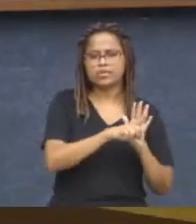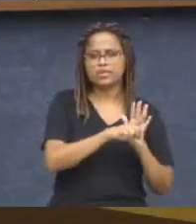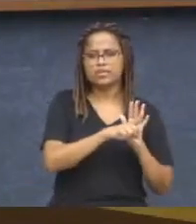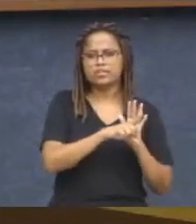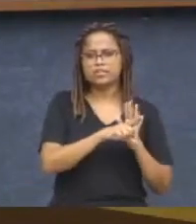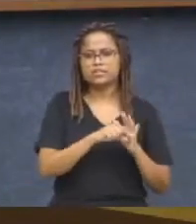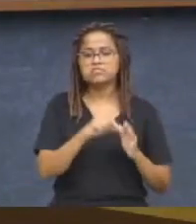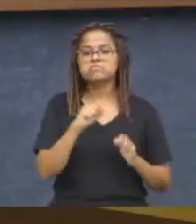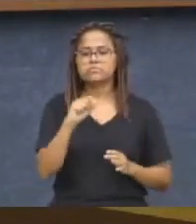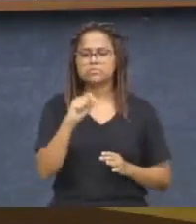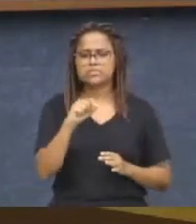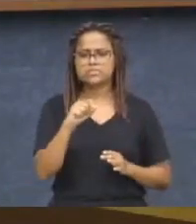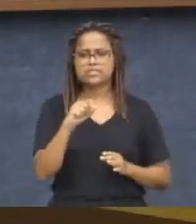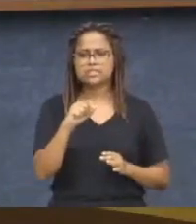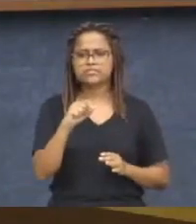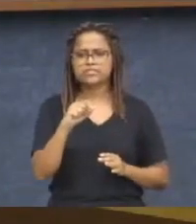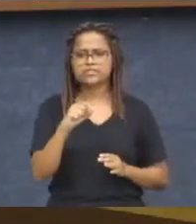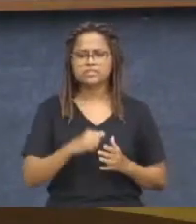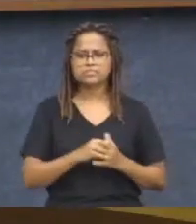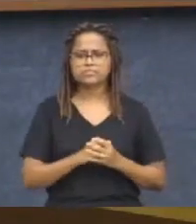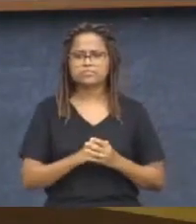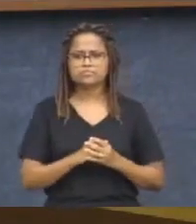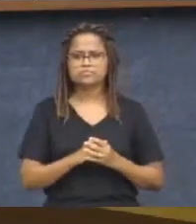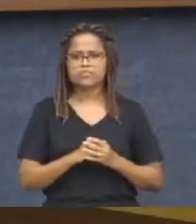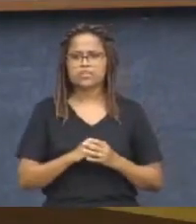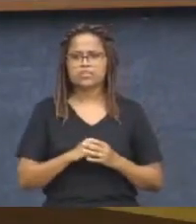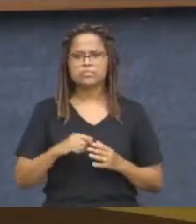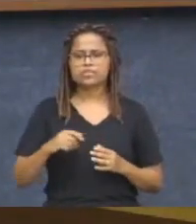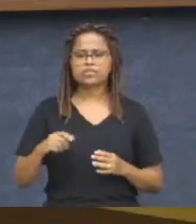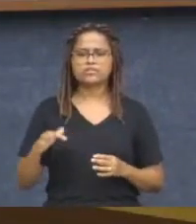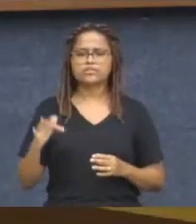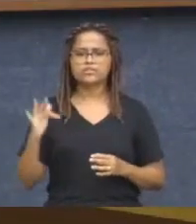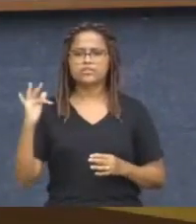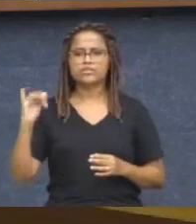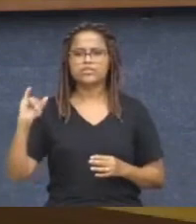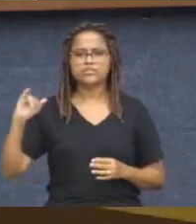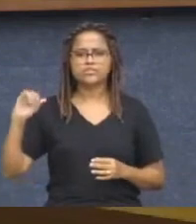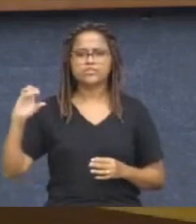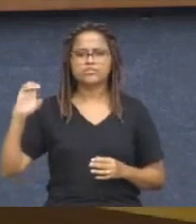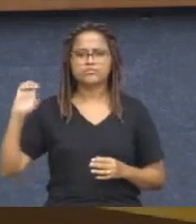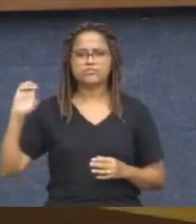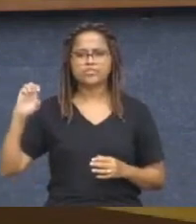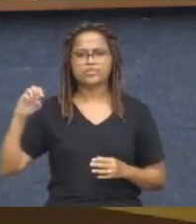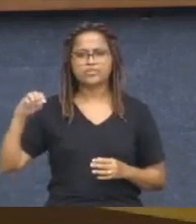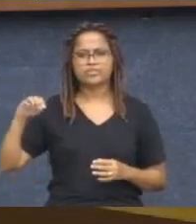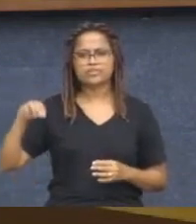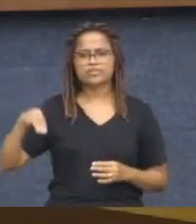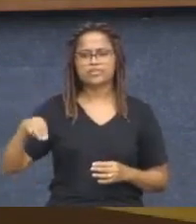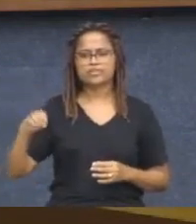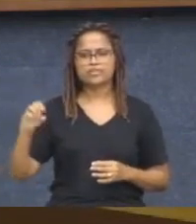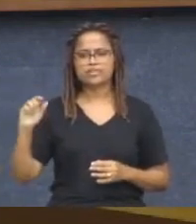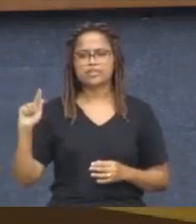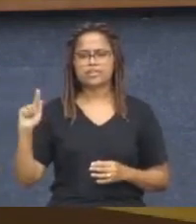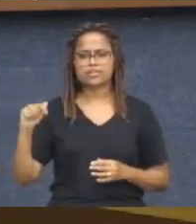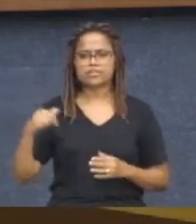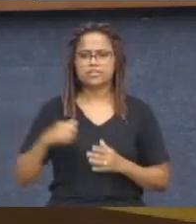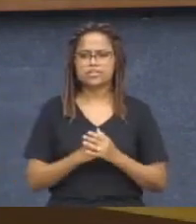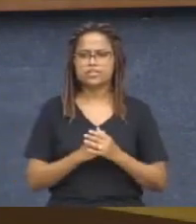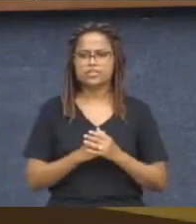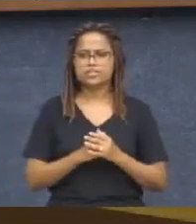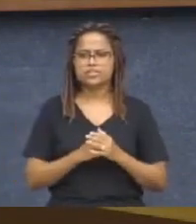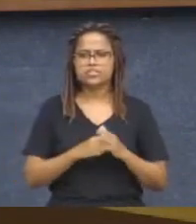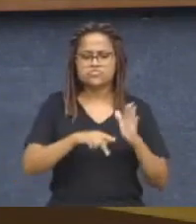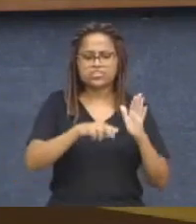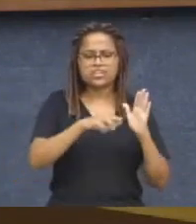que foi pautado pela FIENG, e, na verdade, foi um tema pautado, mas já estava em